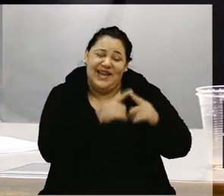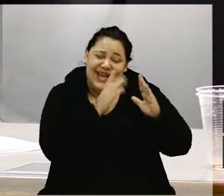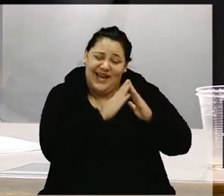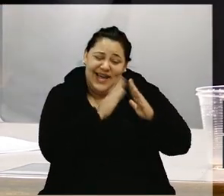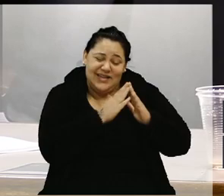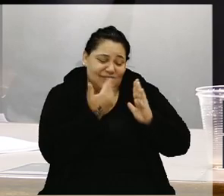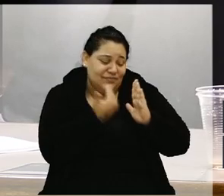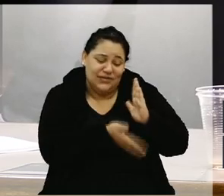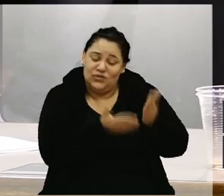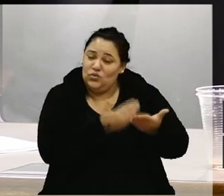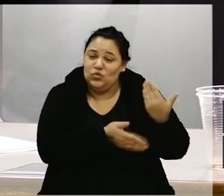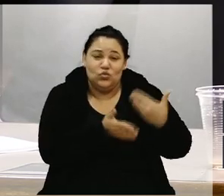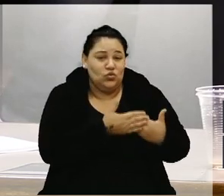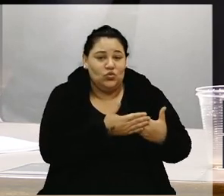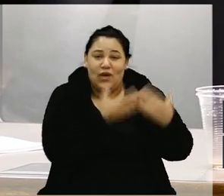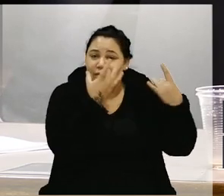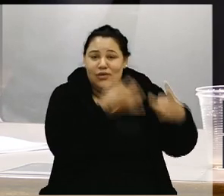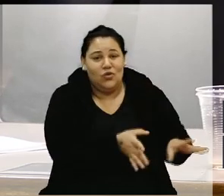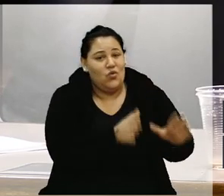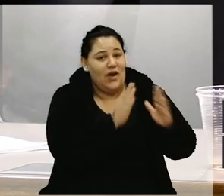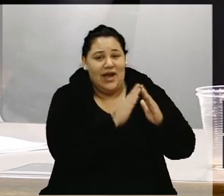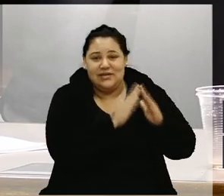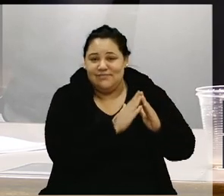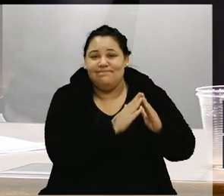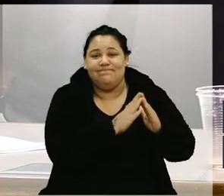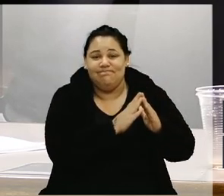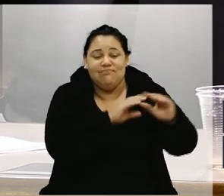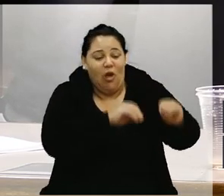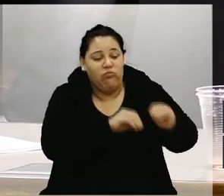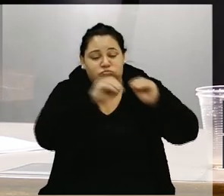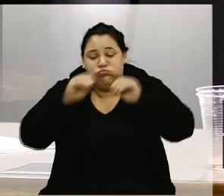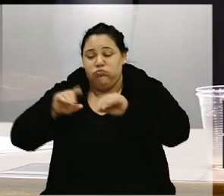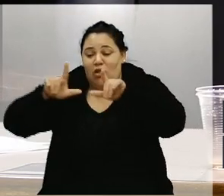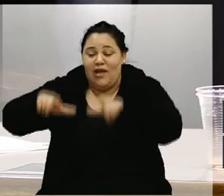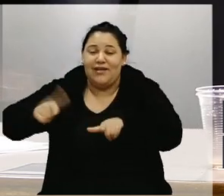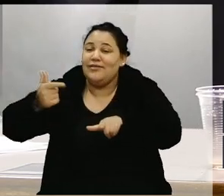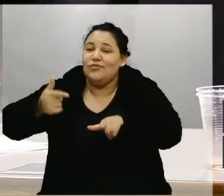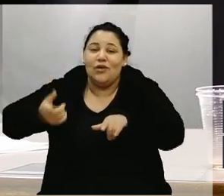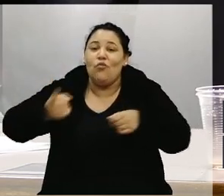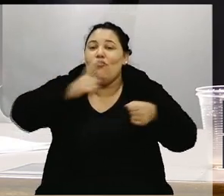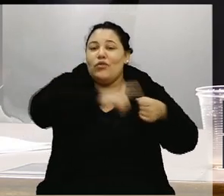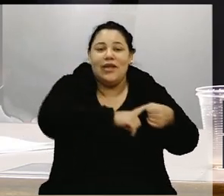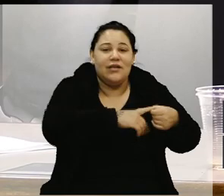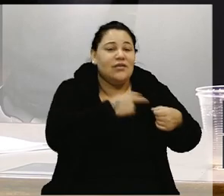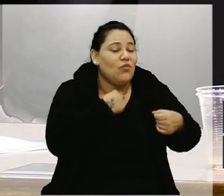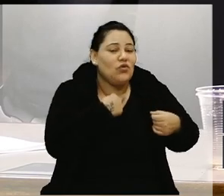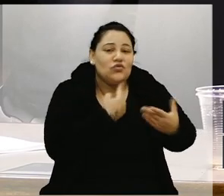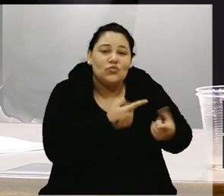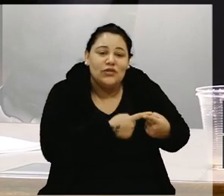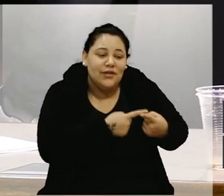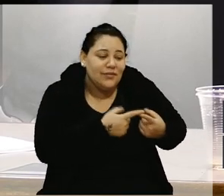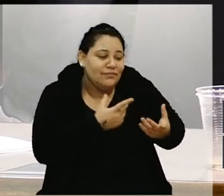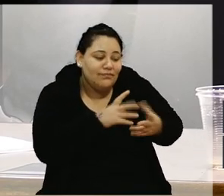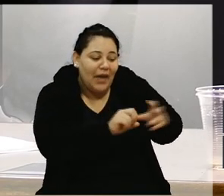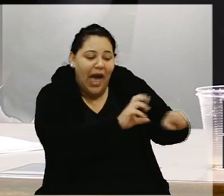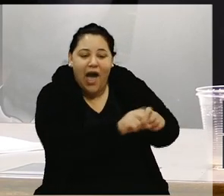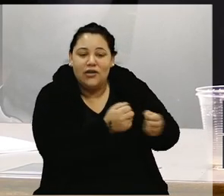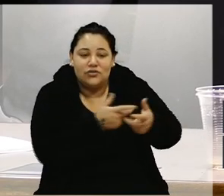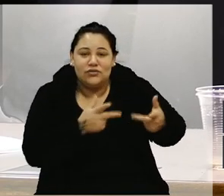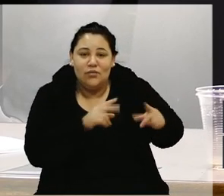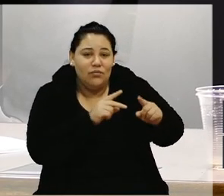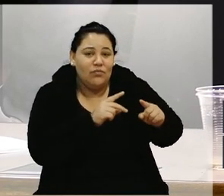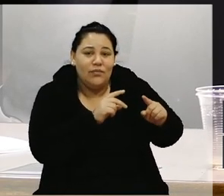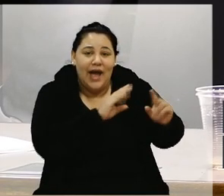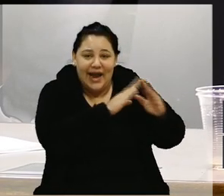elas tiveram que abandonar e perderam tudo, está lá, e não tem nem como voltar para tirar os pertences, porque, imagina, pode cair a qualquer